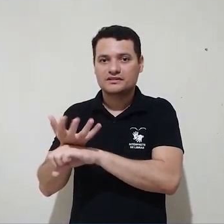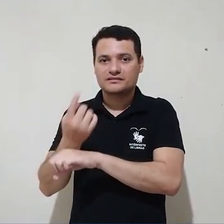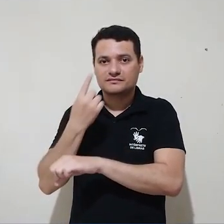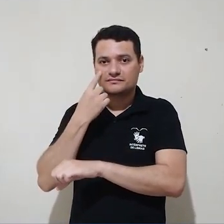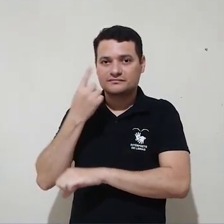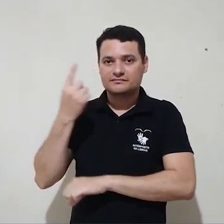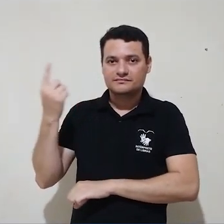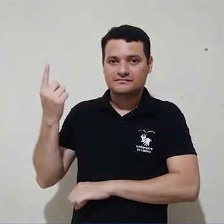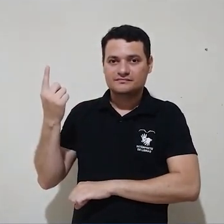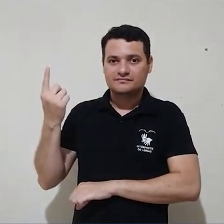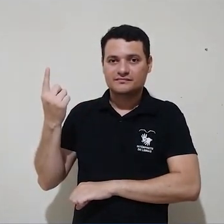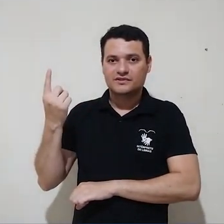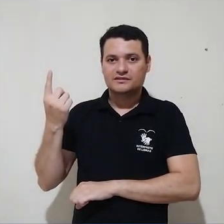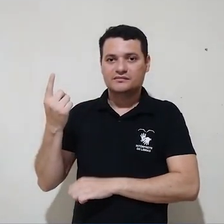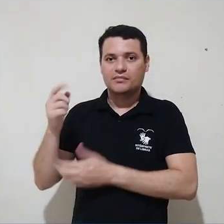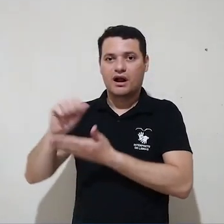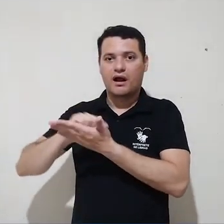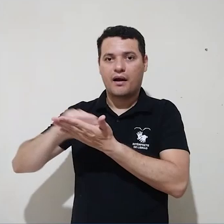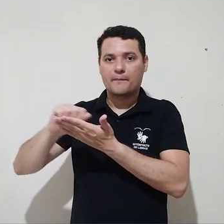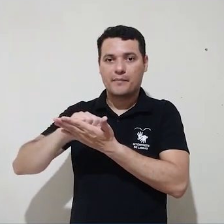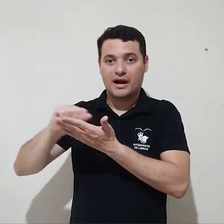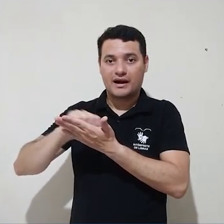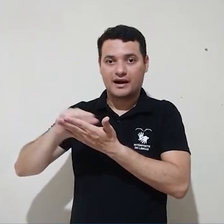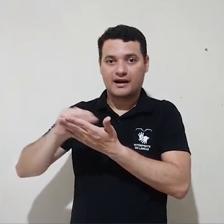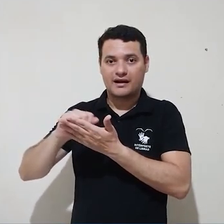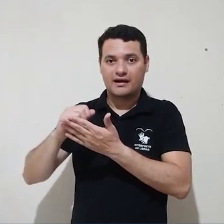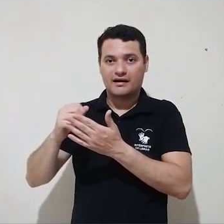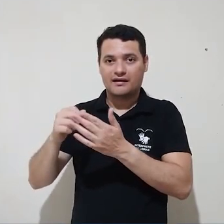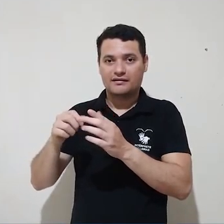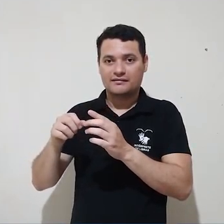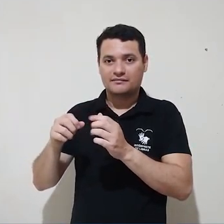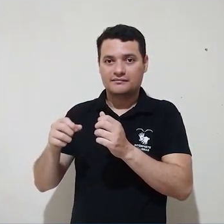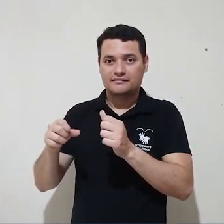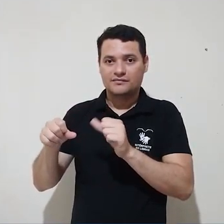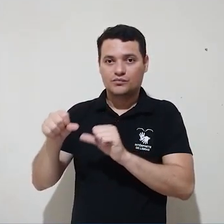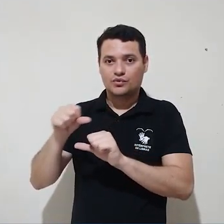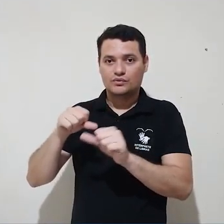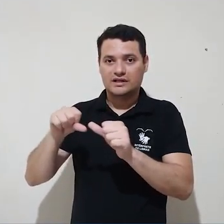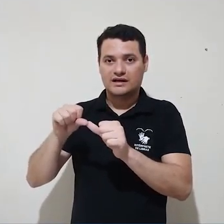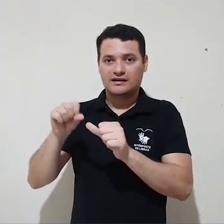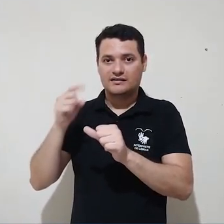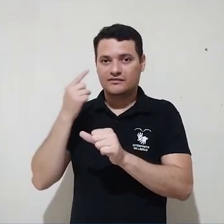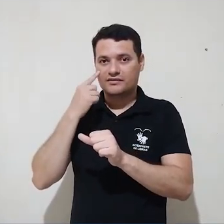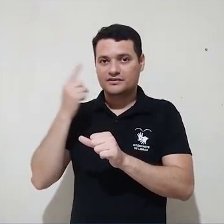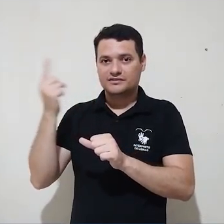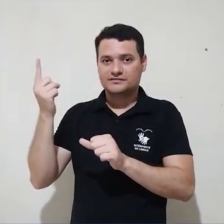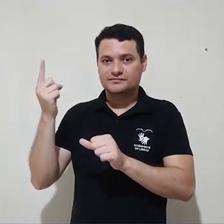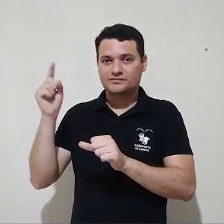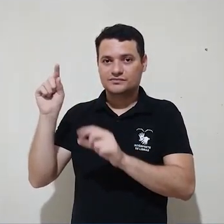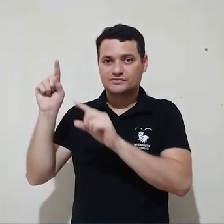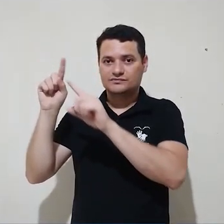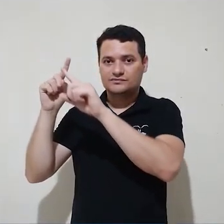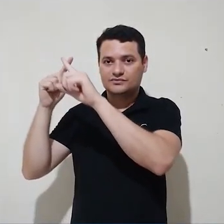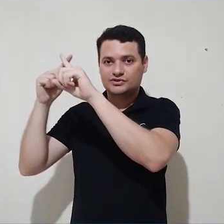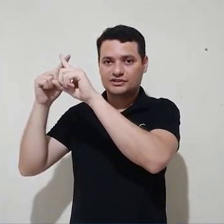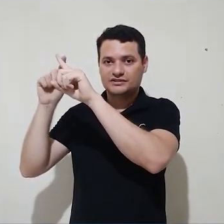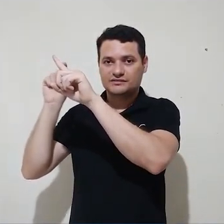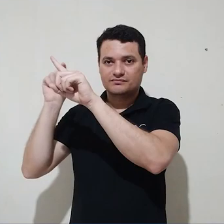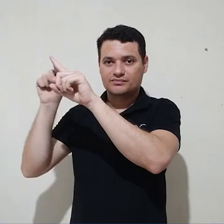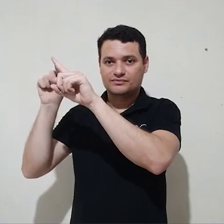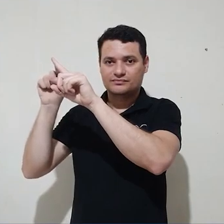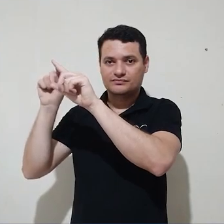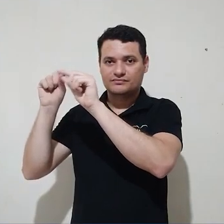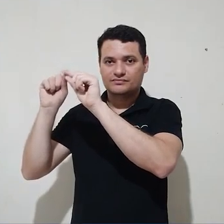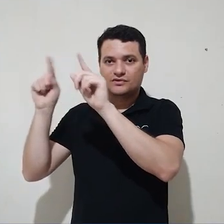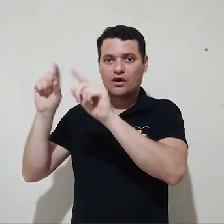Para remover, eu posso tanto clicar neste botão de X dentro do filtro,